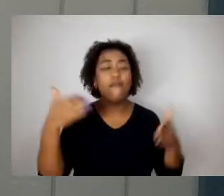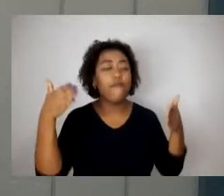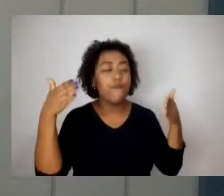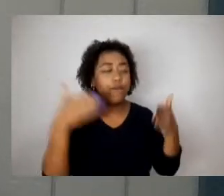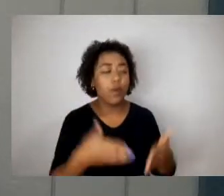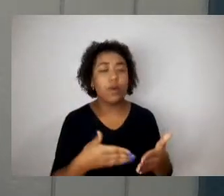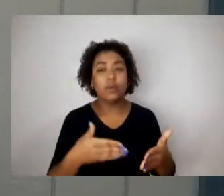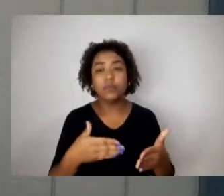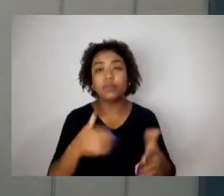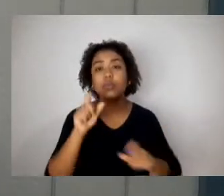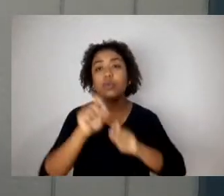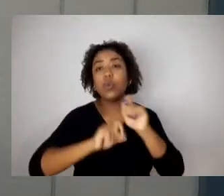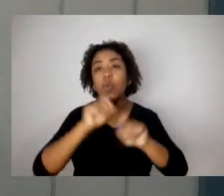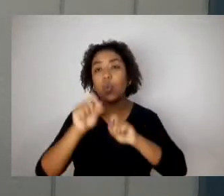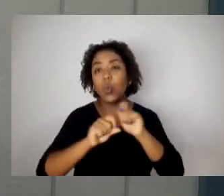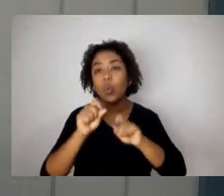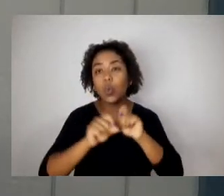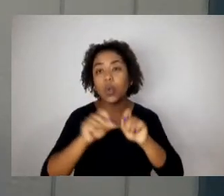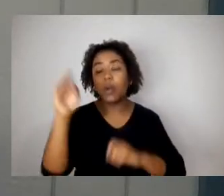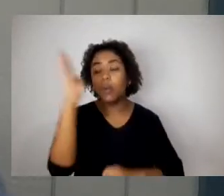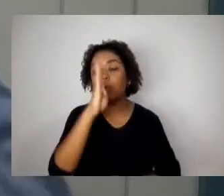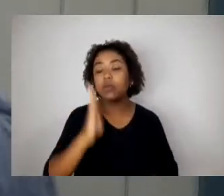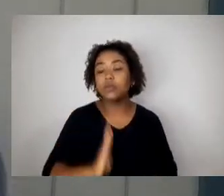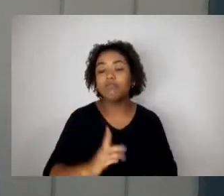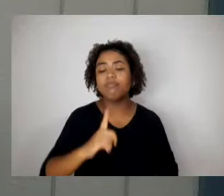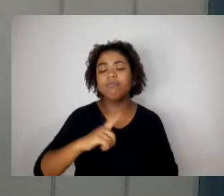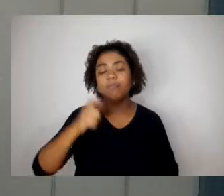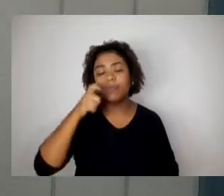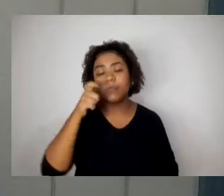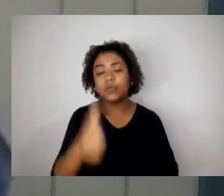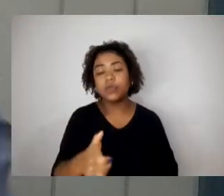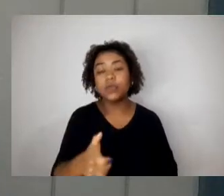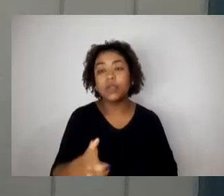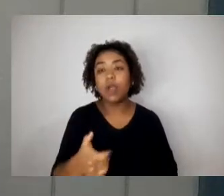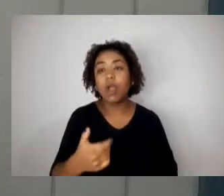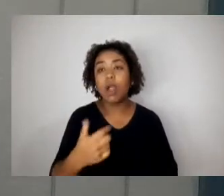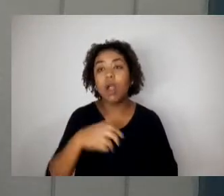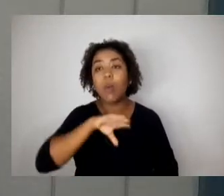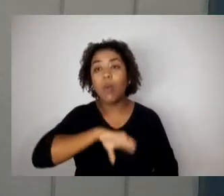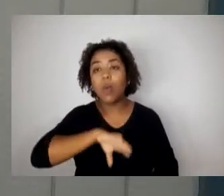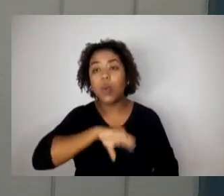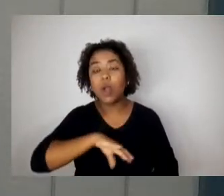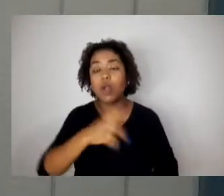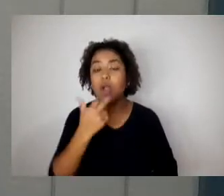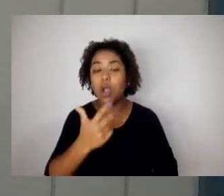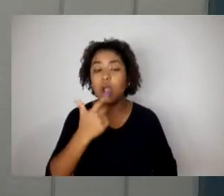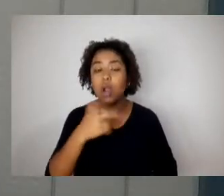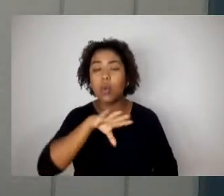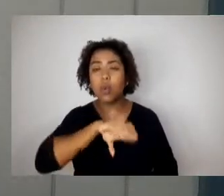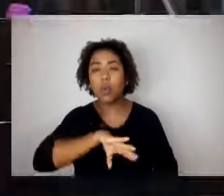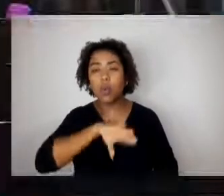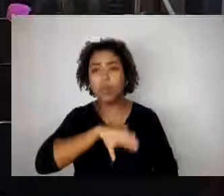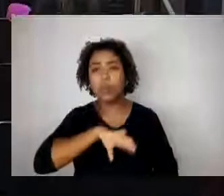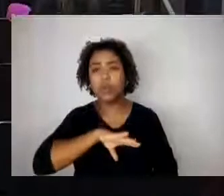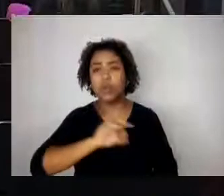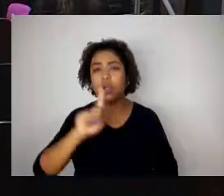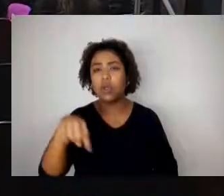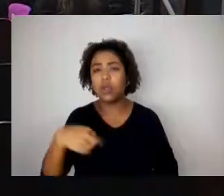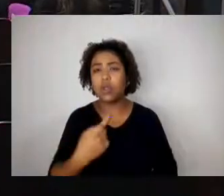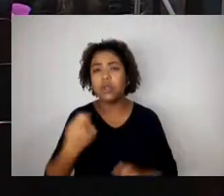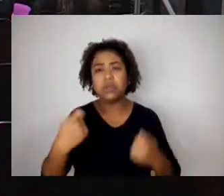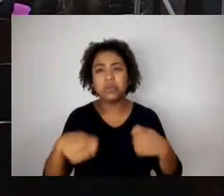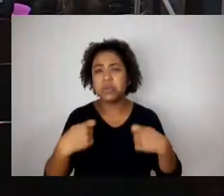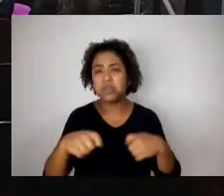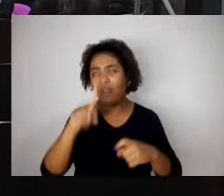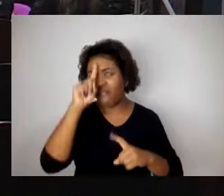brasileiro, a nossa língua portuguesa, que é aquela que, até hoje, todos nós sobrevivemos sem inventação de moda. Obrigado. Vamos